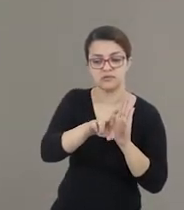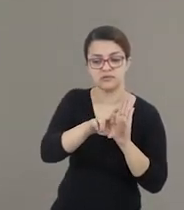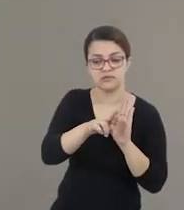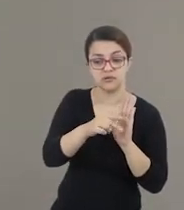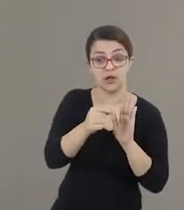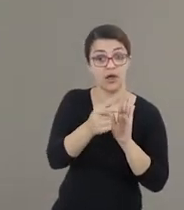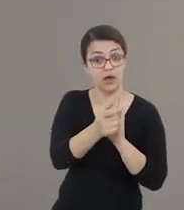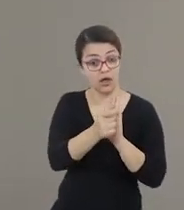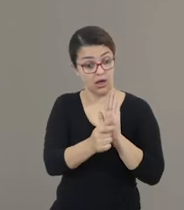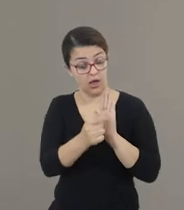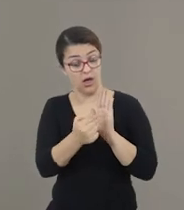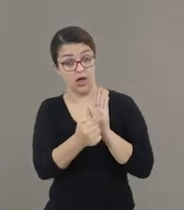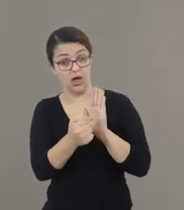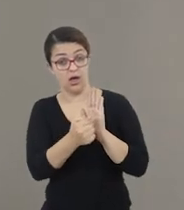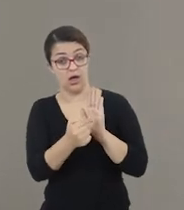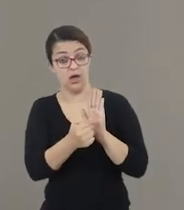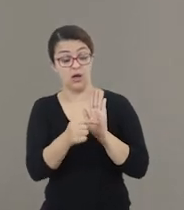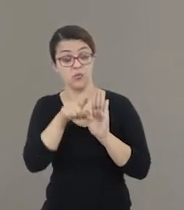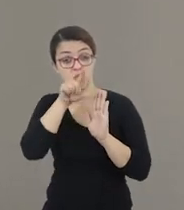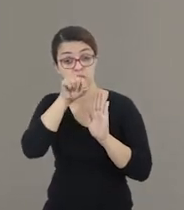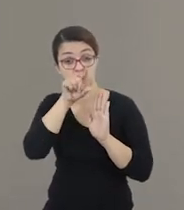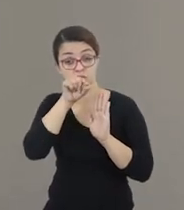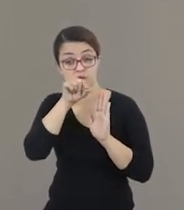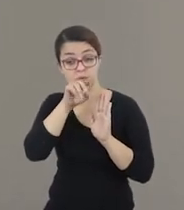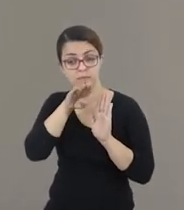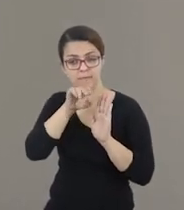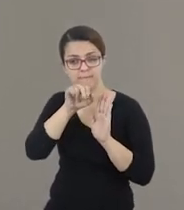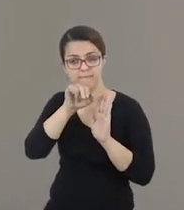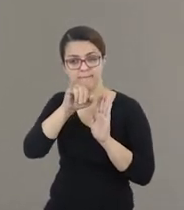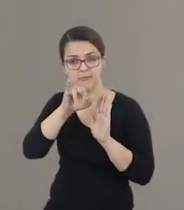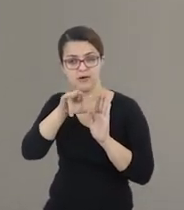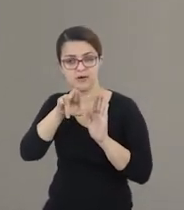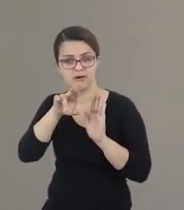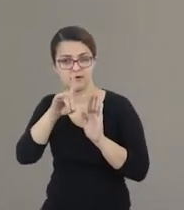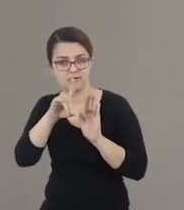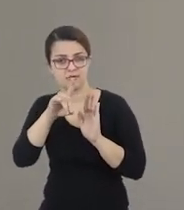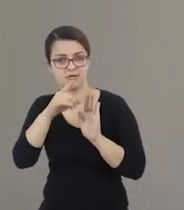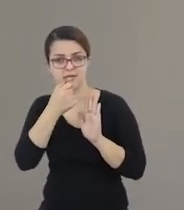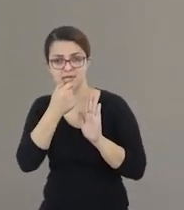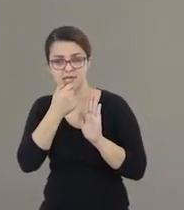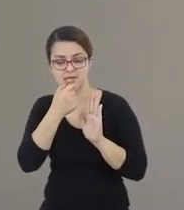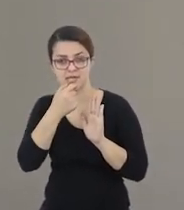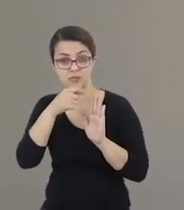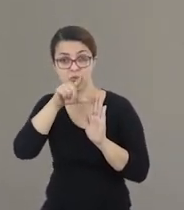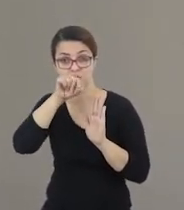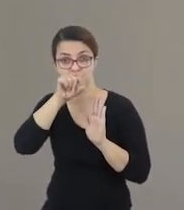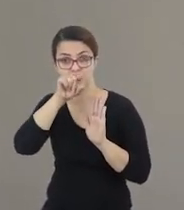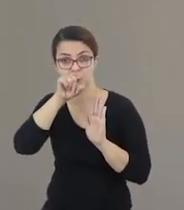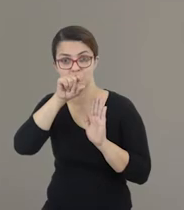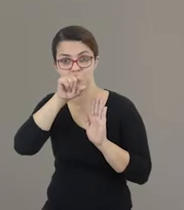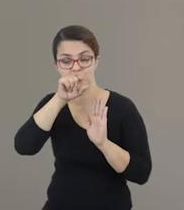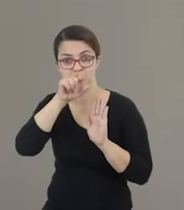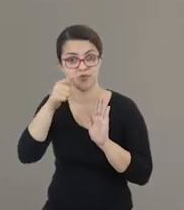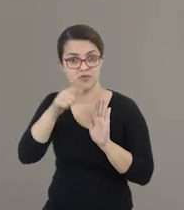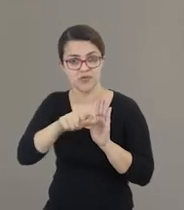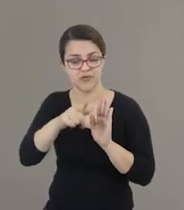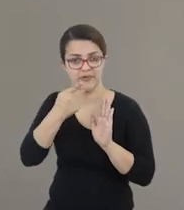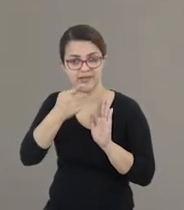bem. E o último, o nosso passarinho, que em inglês eu falo, bird. De novo, bird.